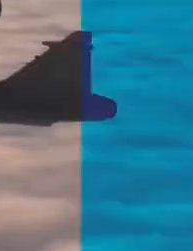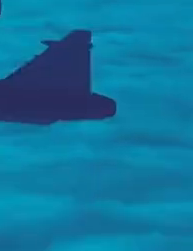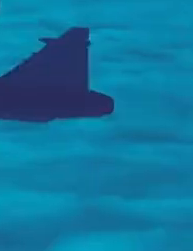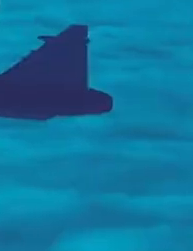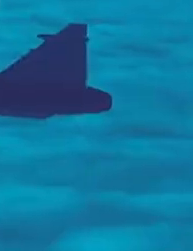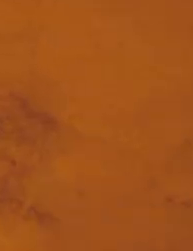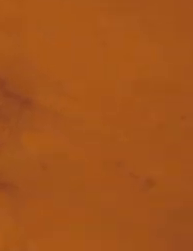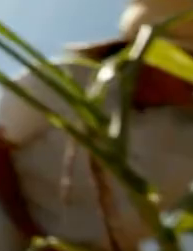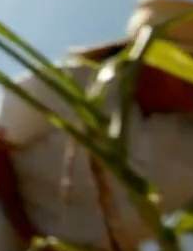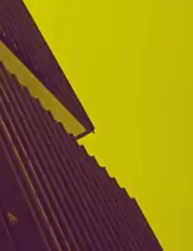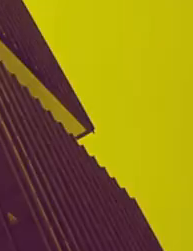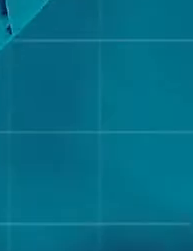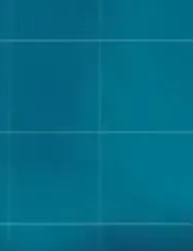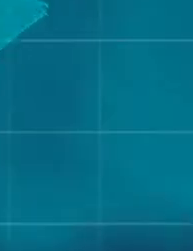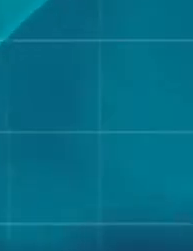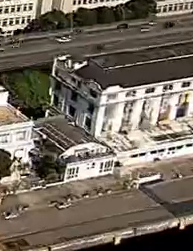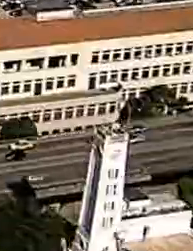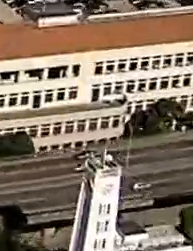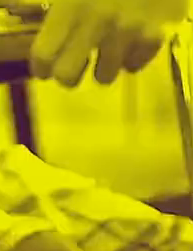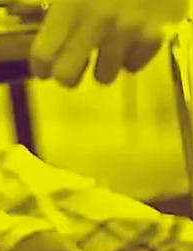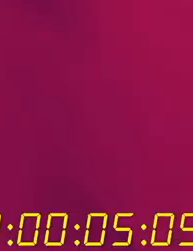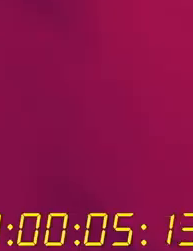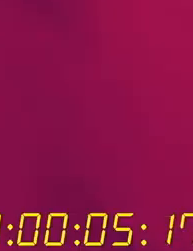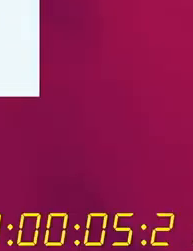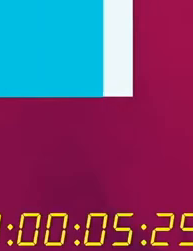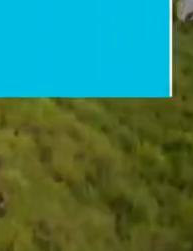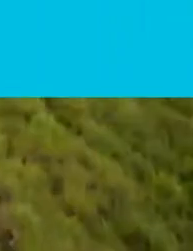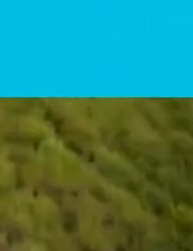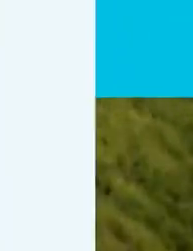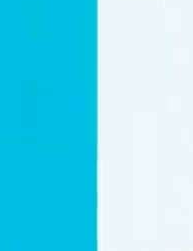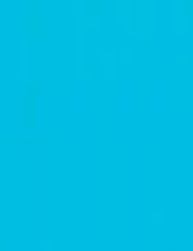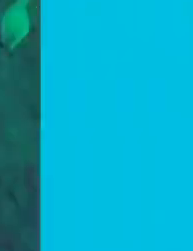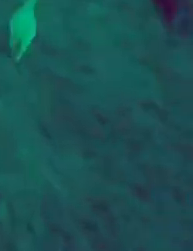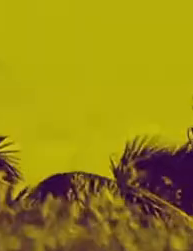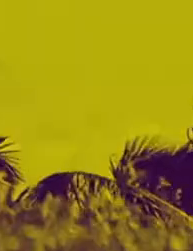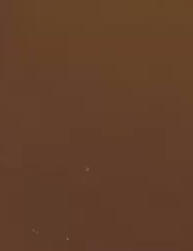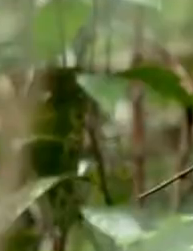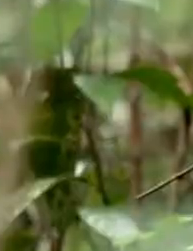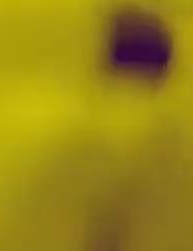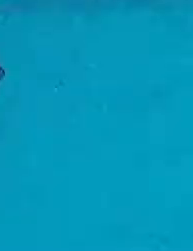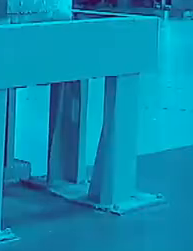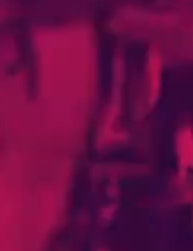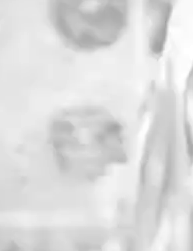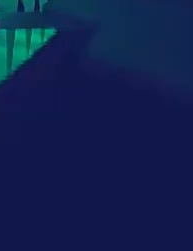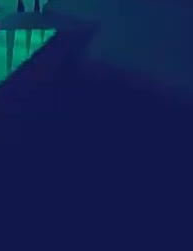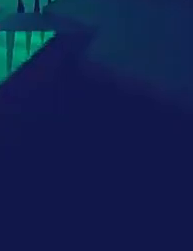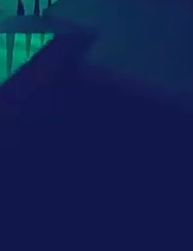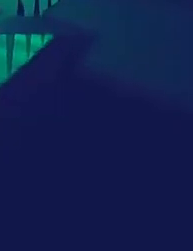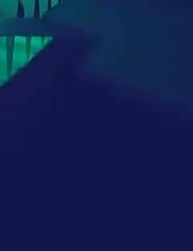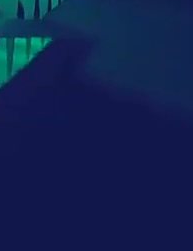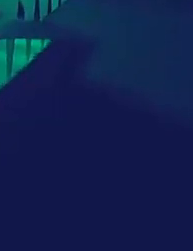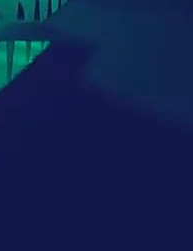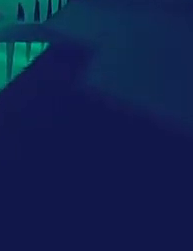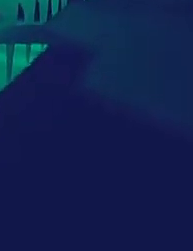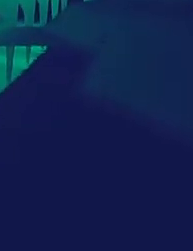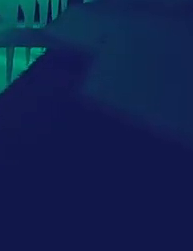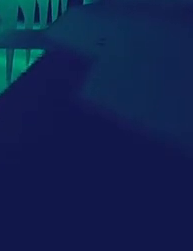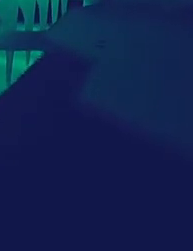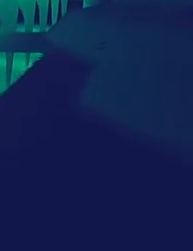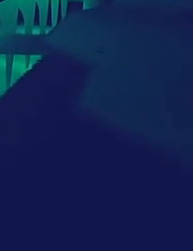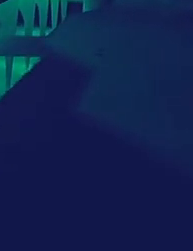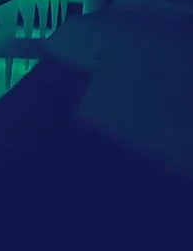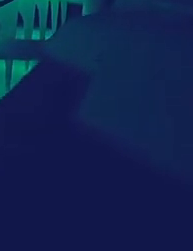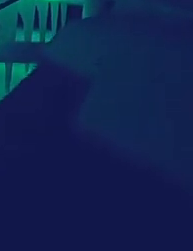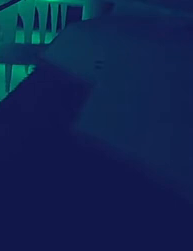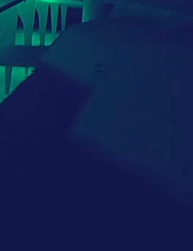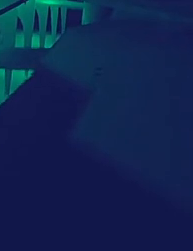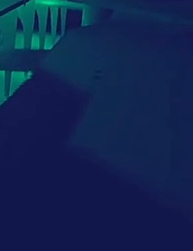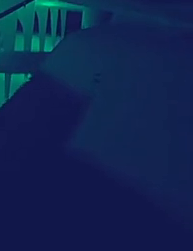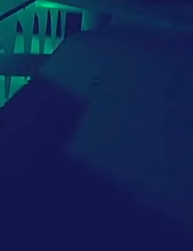tarde